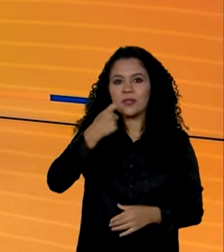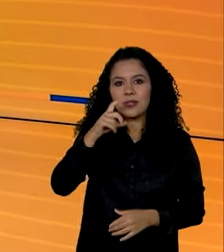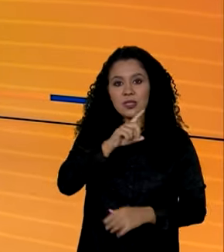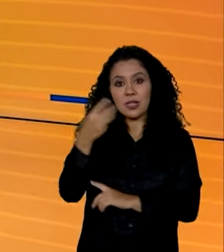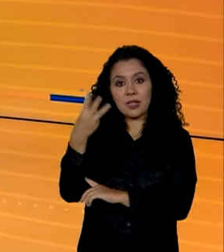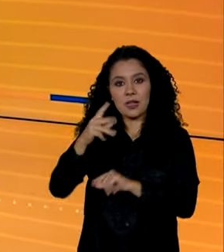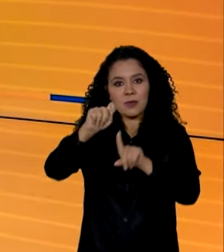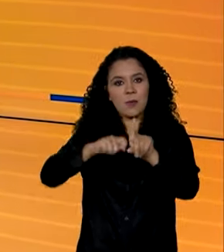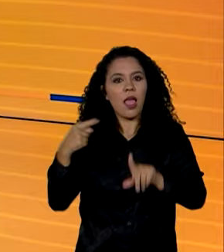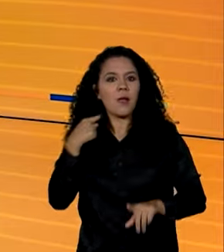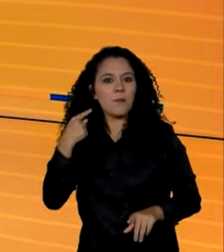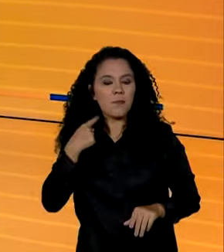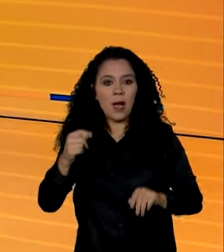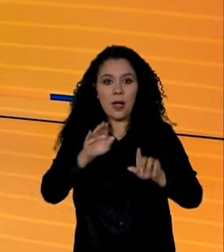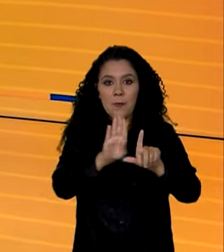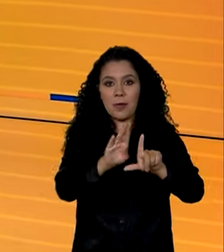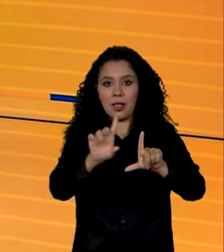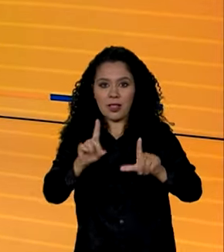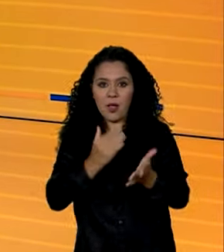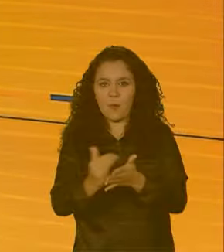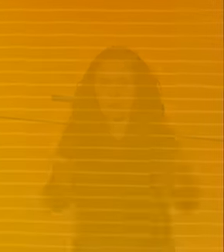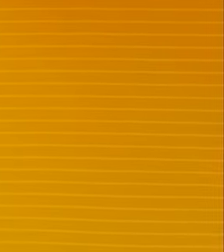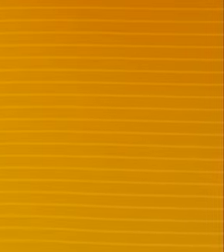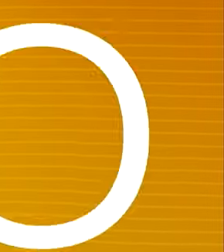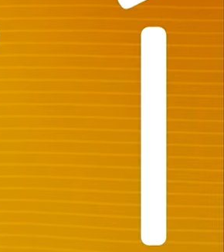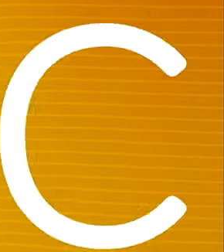de maio, o Brasil em Dia começa agora.